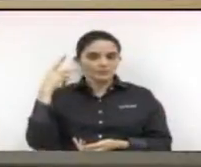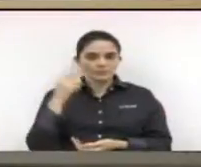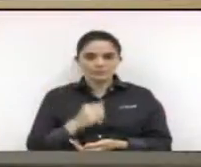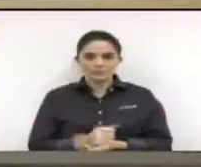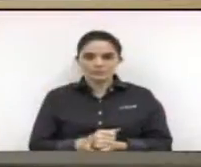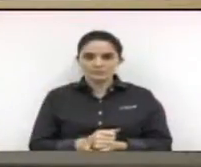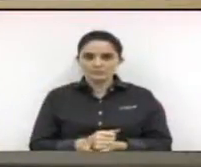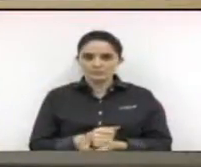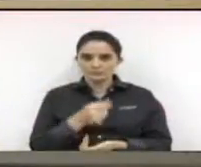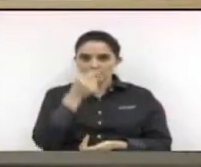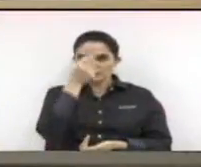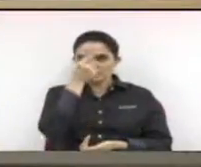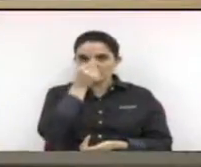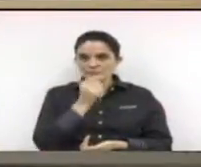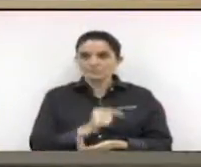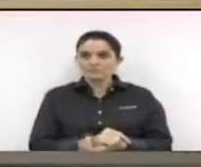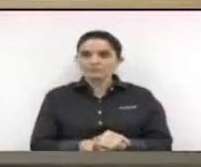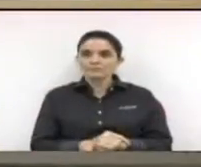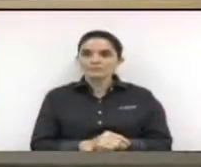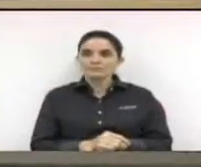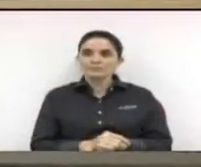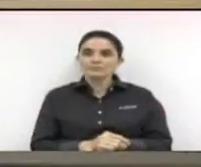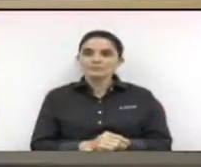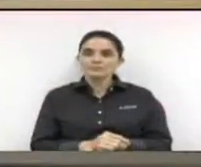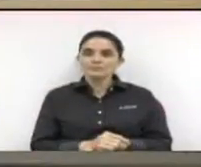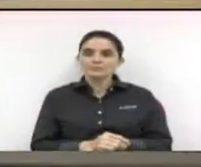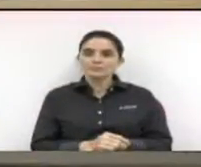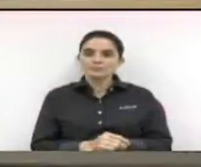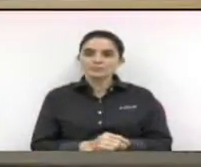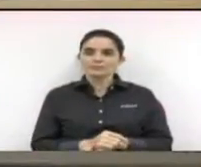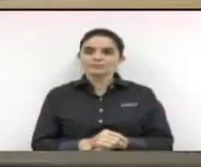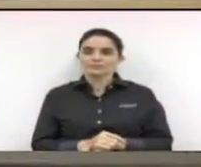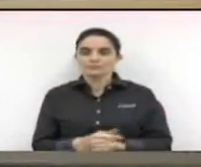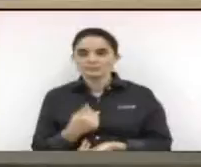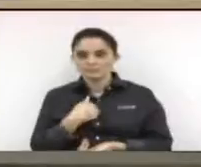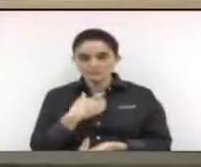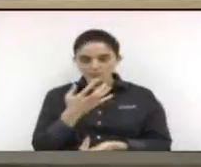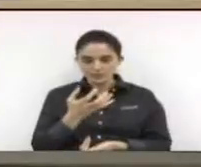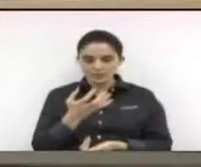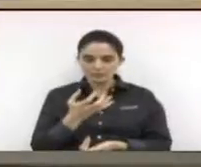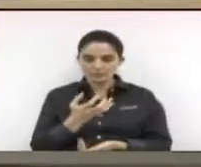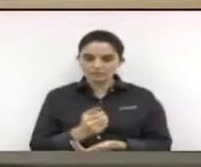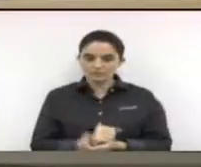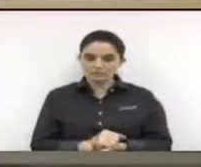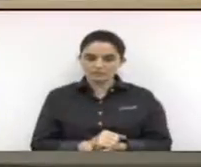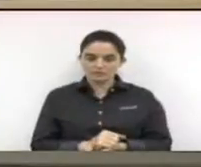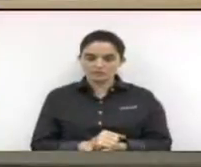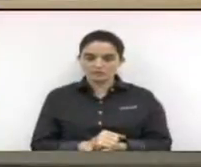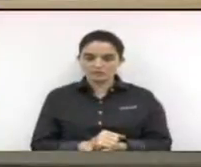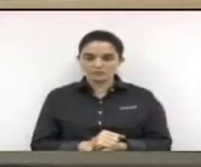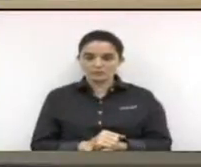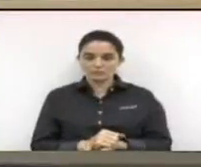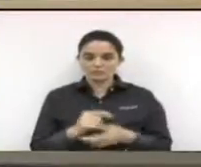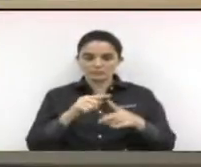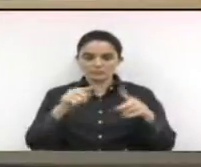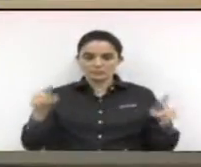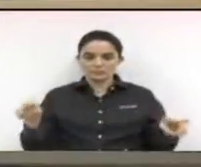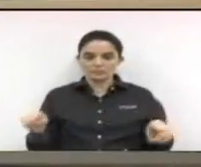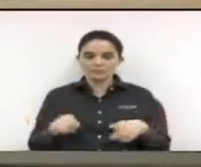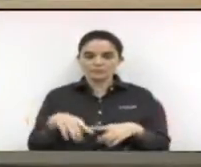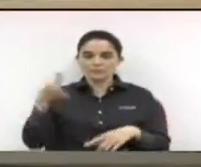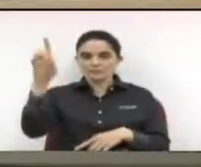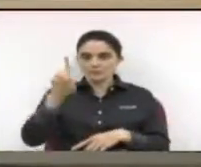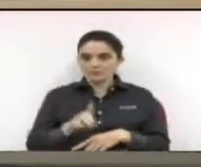Jorge de Preitas. Senhor presidente, senhoras e senhores vereadores, inicialmente quero cumprimentar a mesa diretora pela